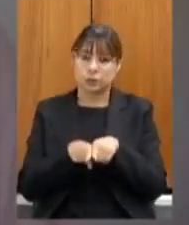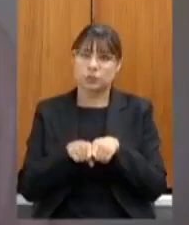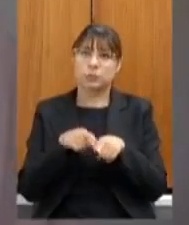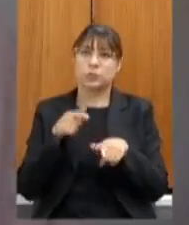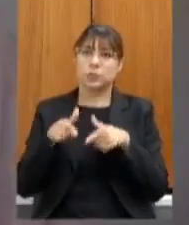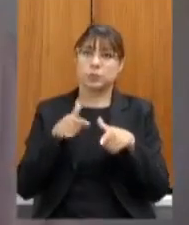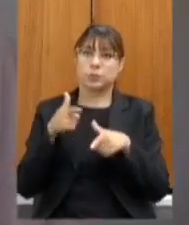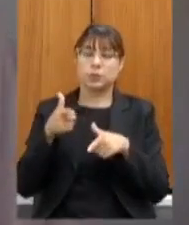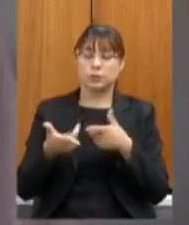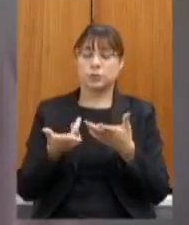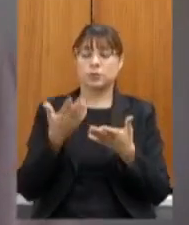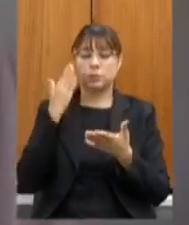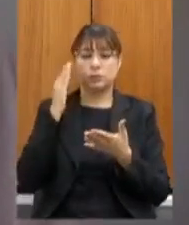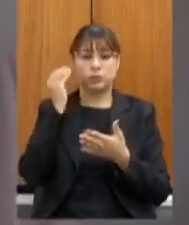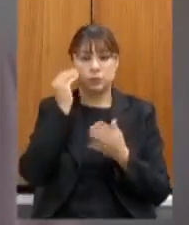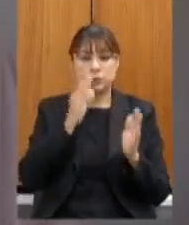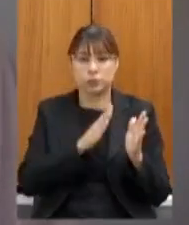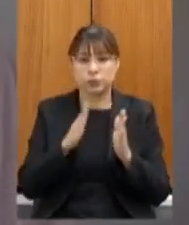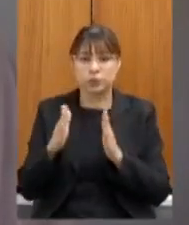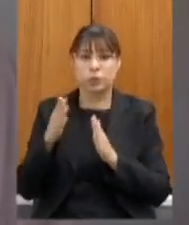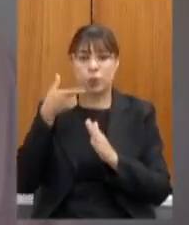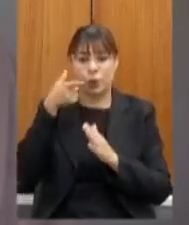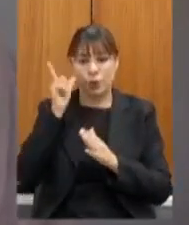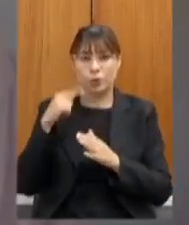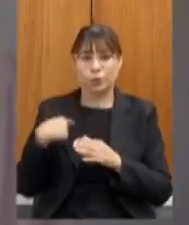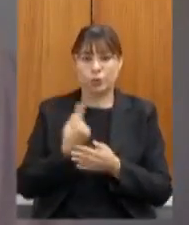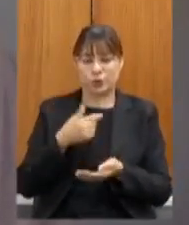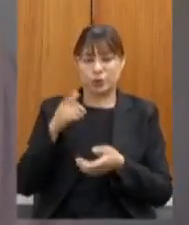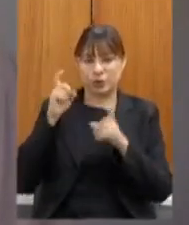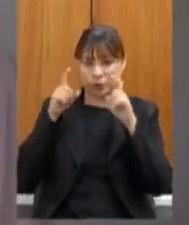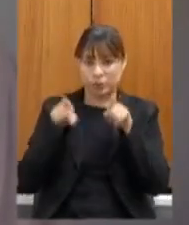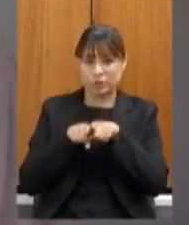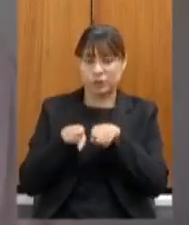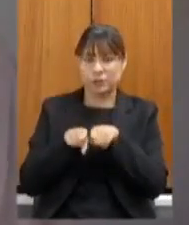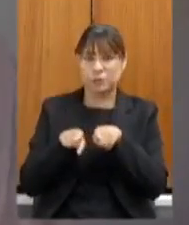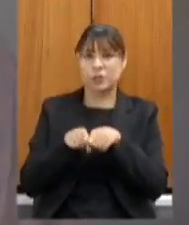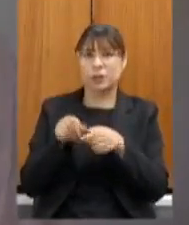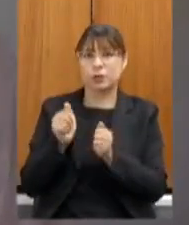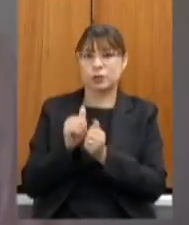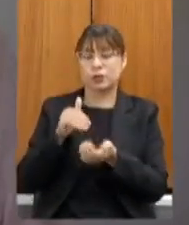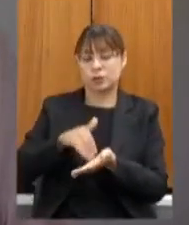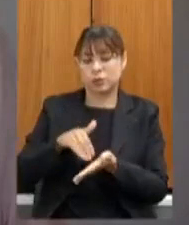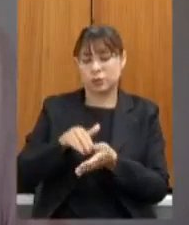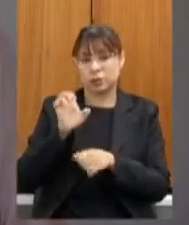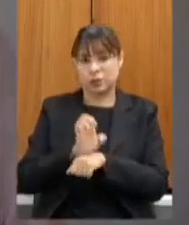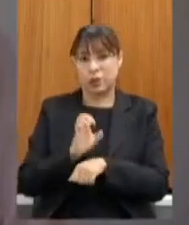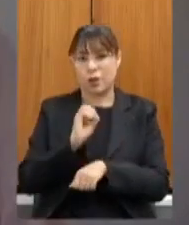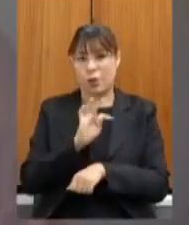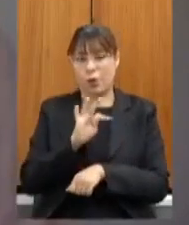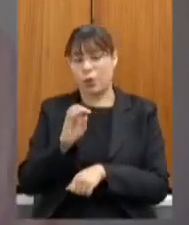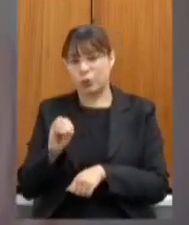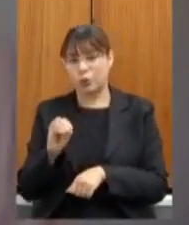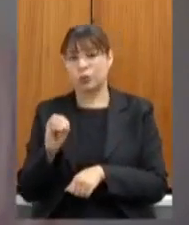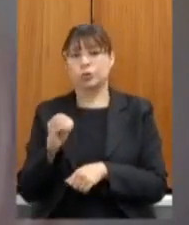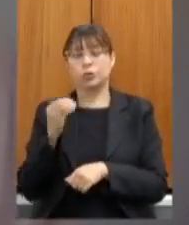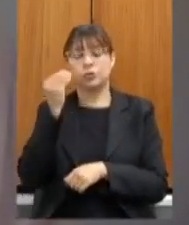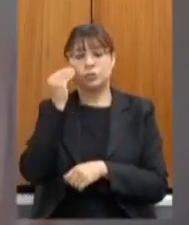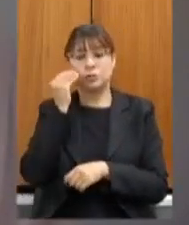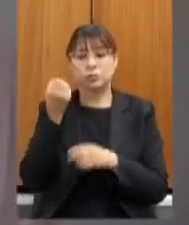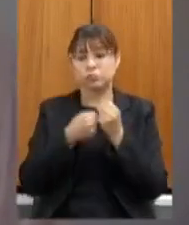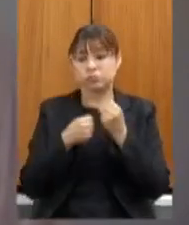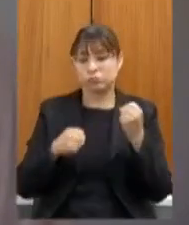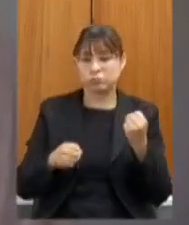ontem a audiência dos secretários Gustavo e Otto que falaram um pouco do programa de expansão do acesso